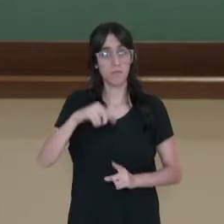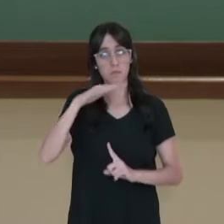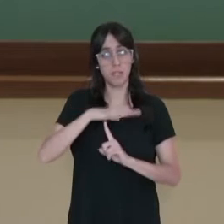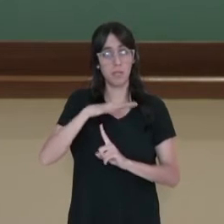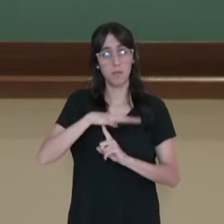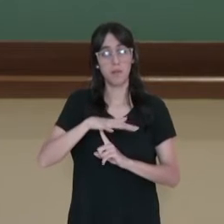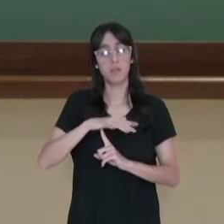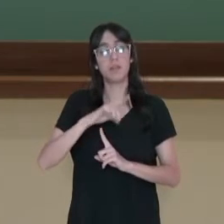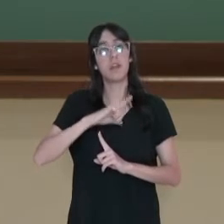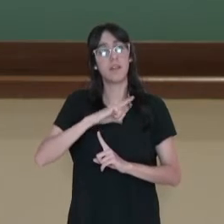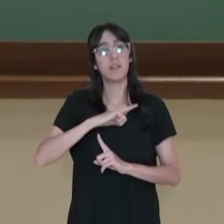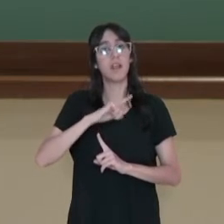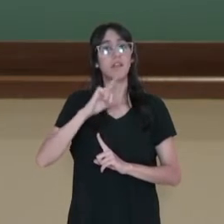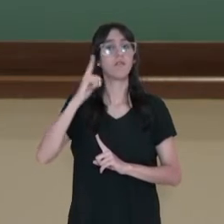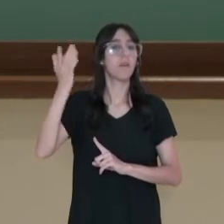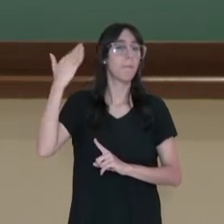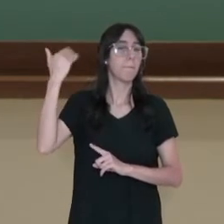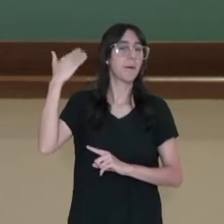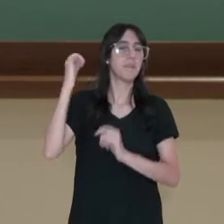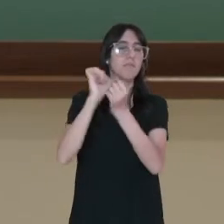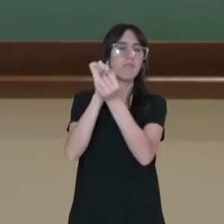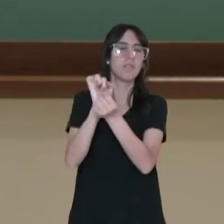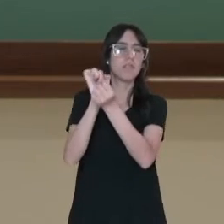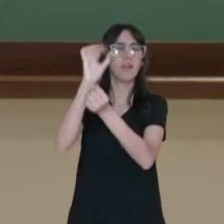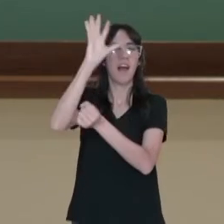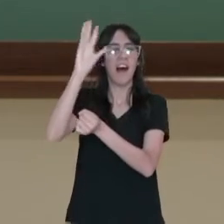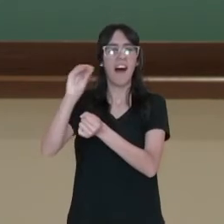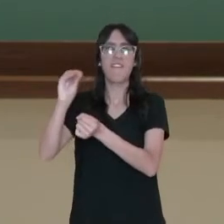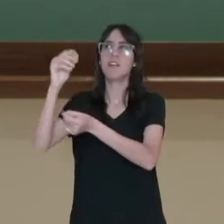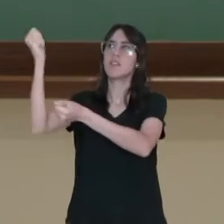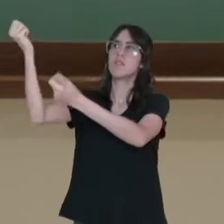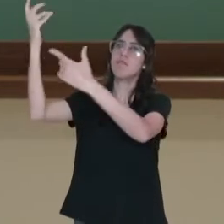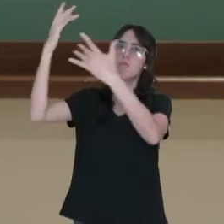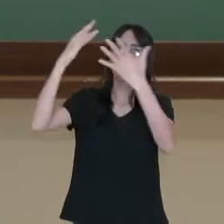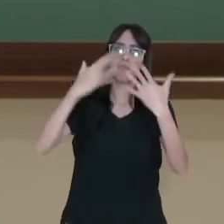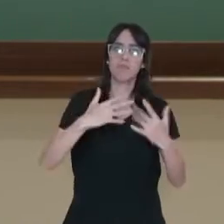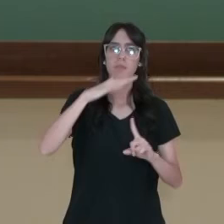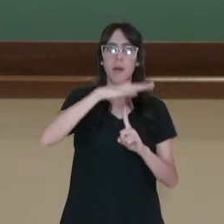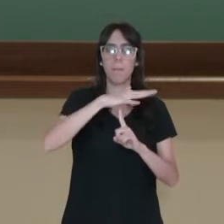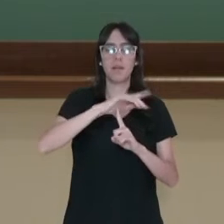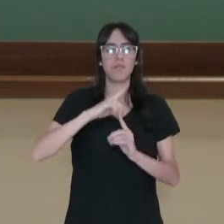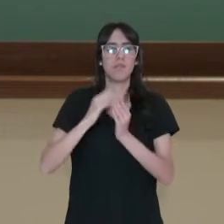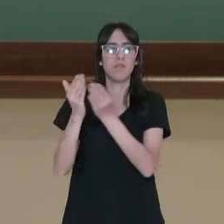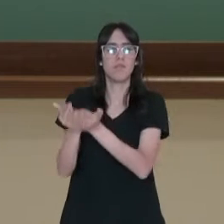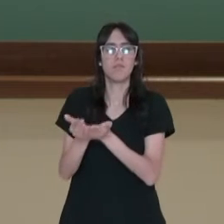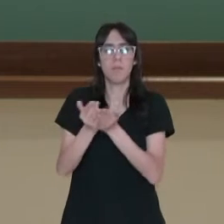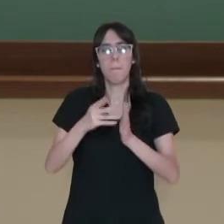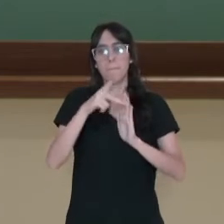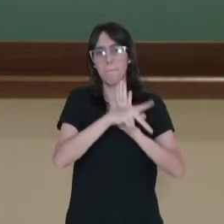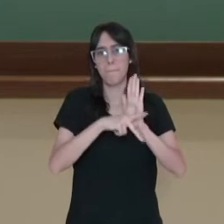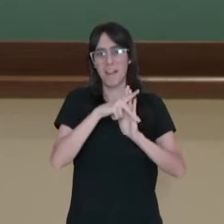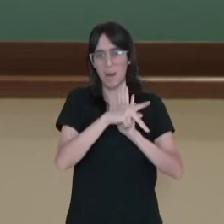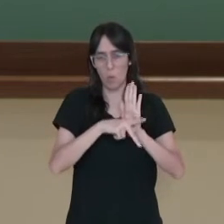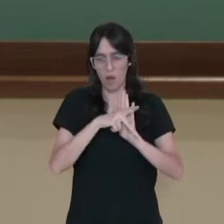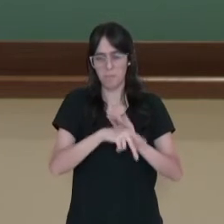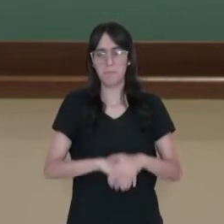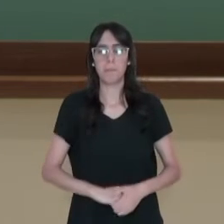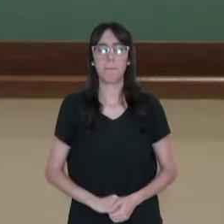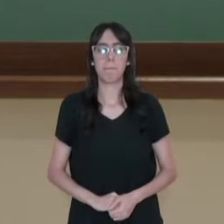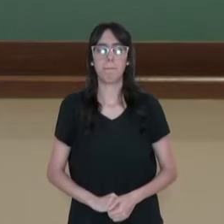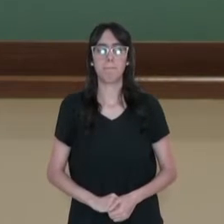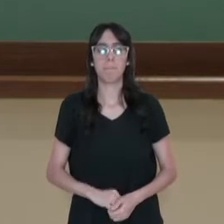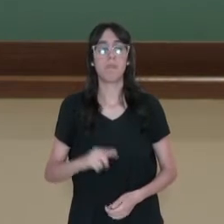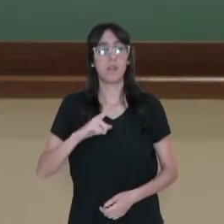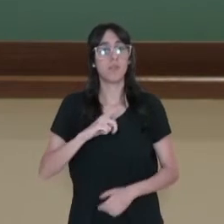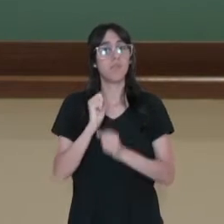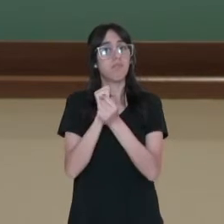receber escravos africanos, que entravam no estado do Paraná, principalmente pelo porto de Paranaguá. Esses